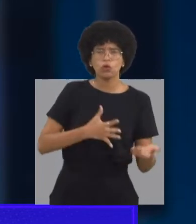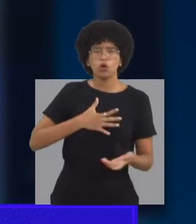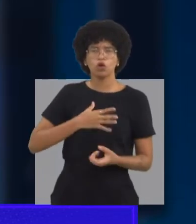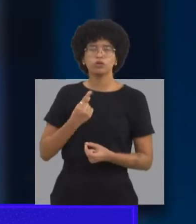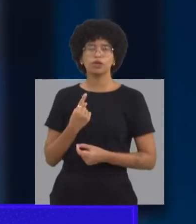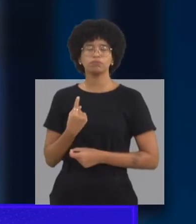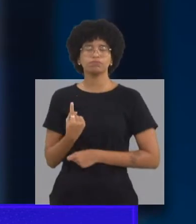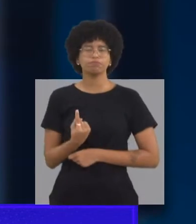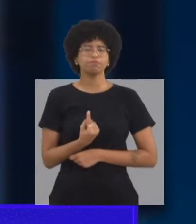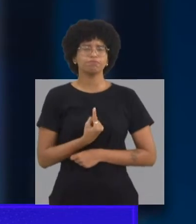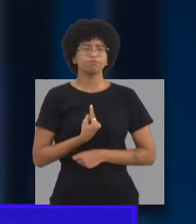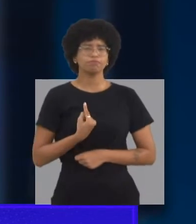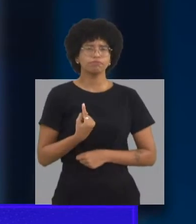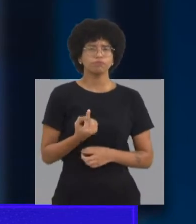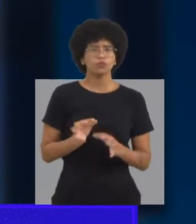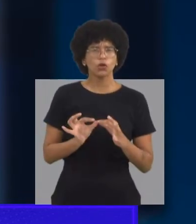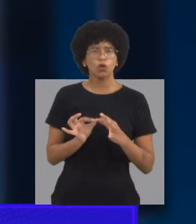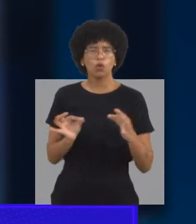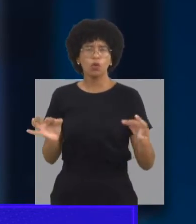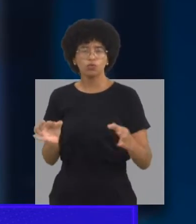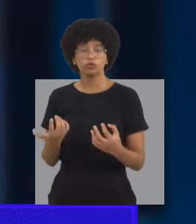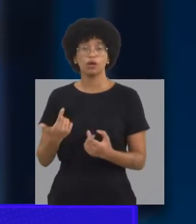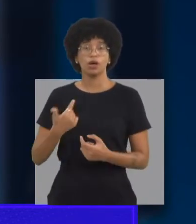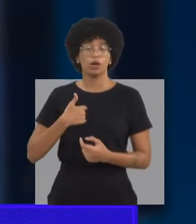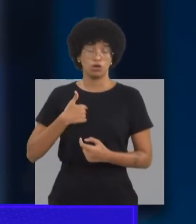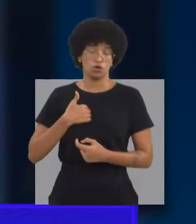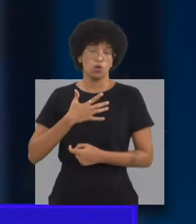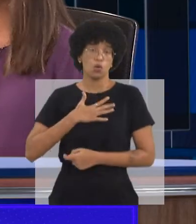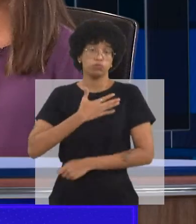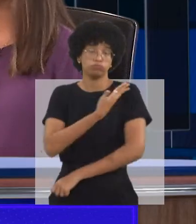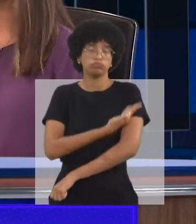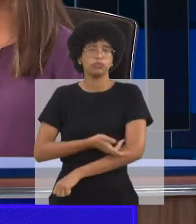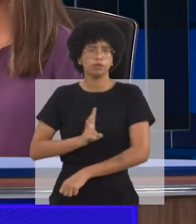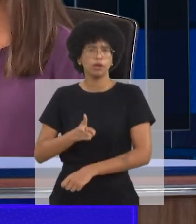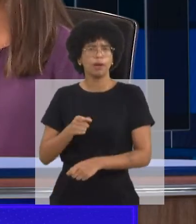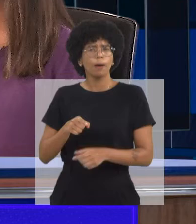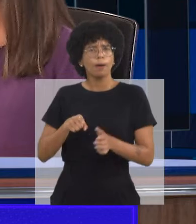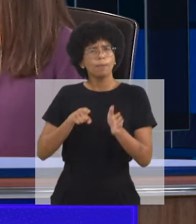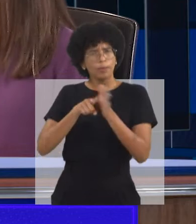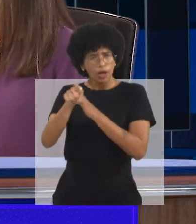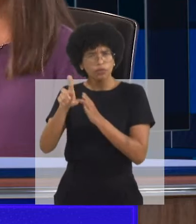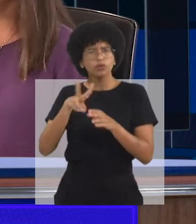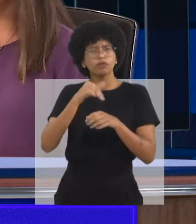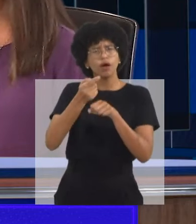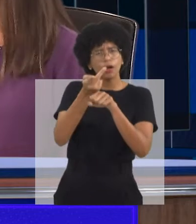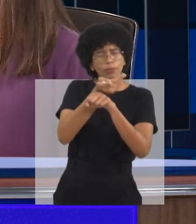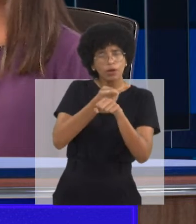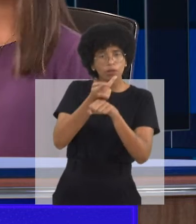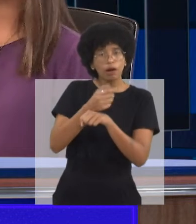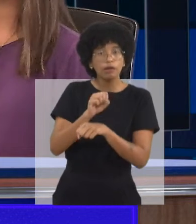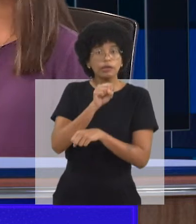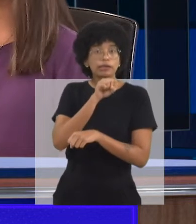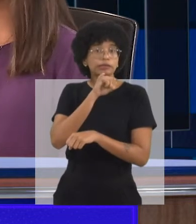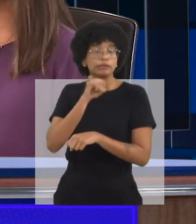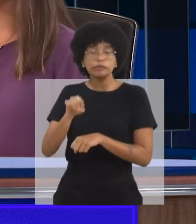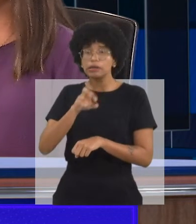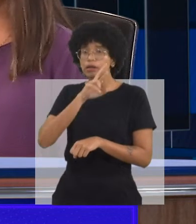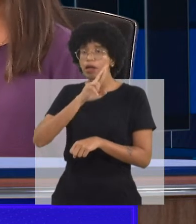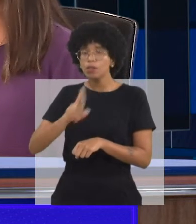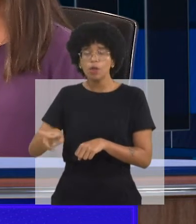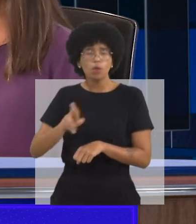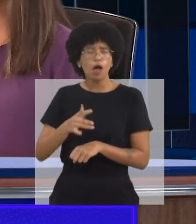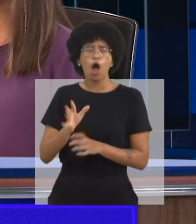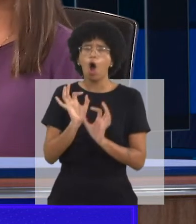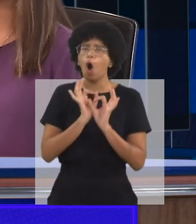três anos ele vai falar, não, gente, com uma estatística dessa, está com atraso, criança está com